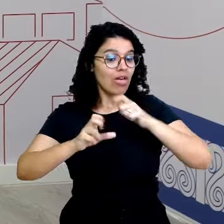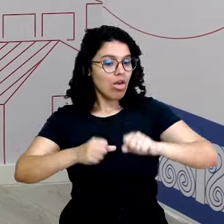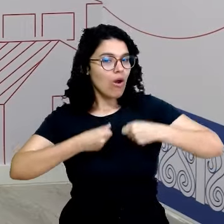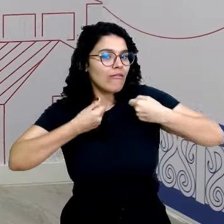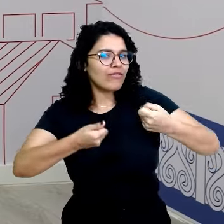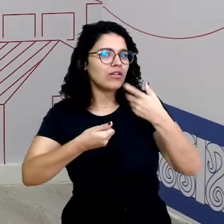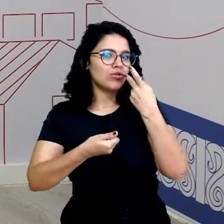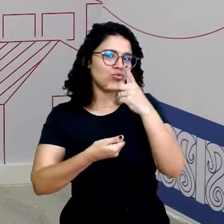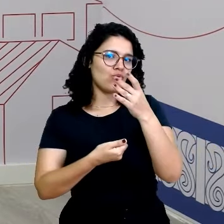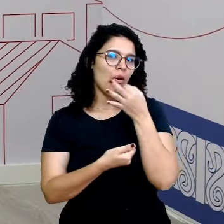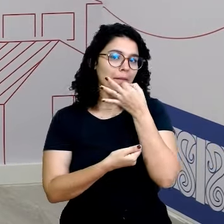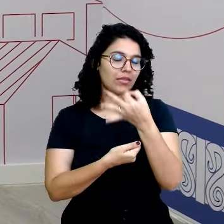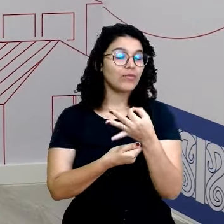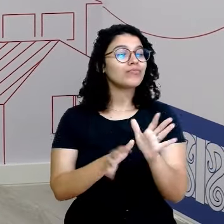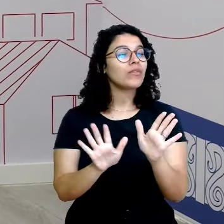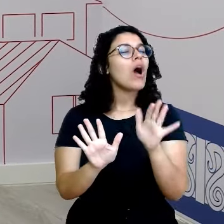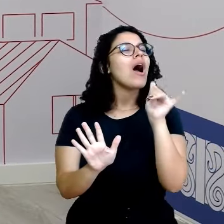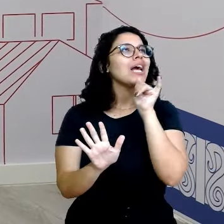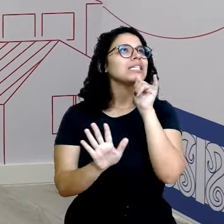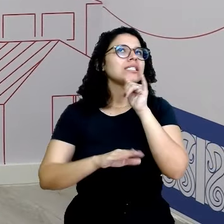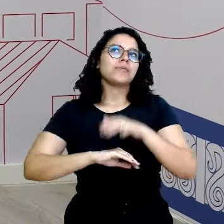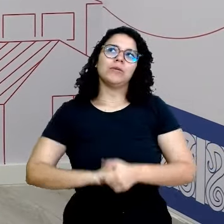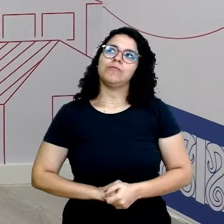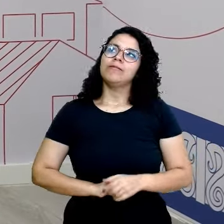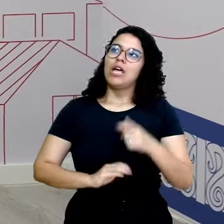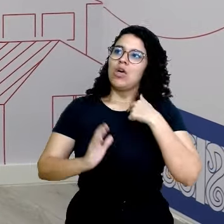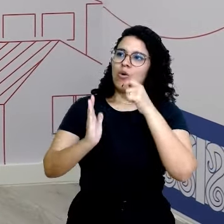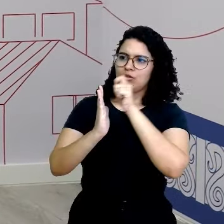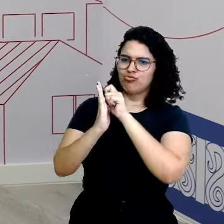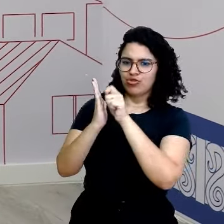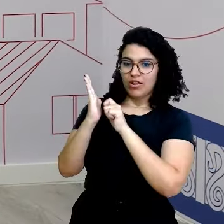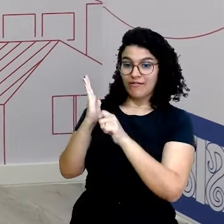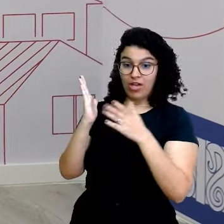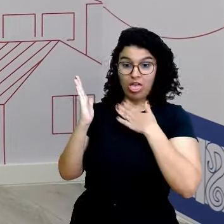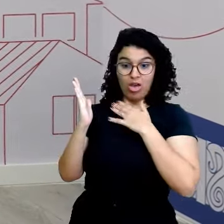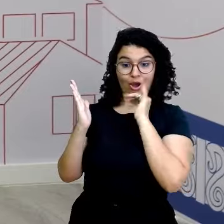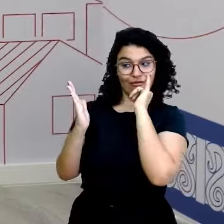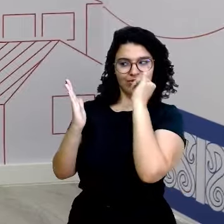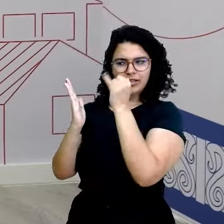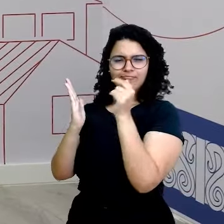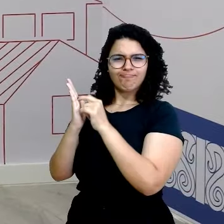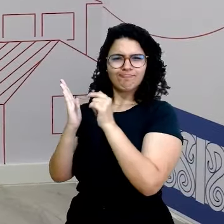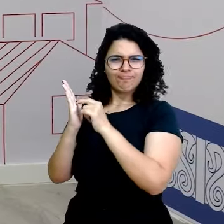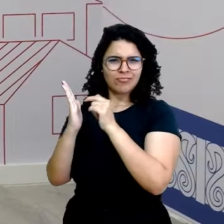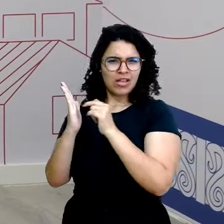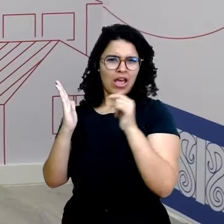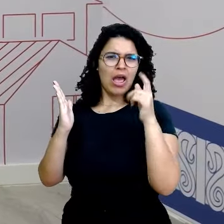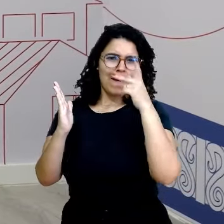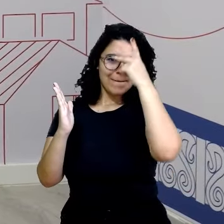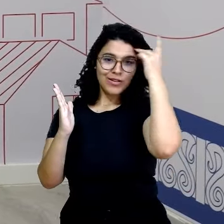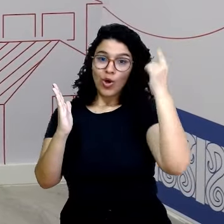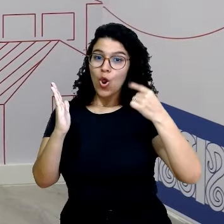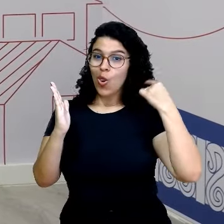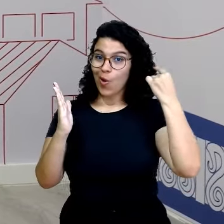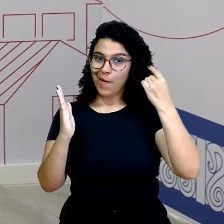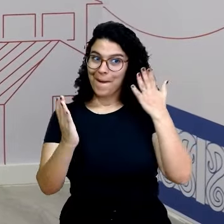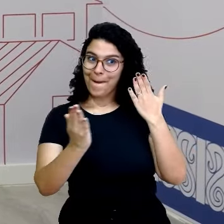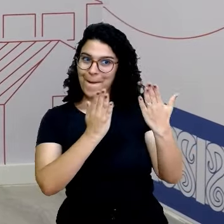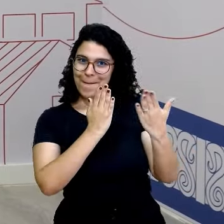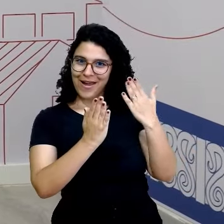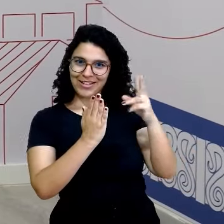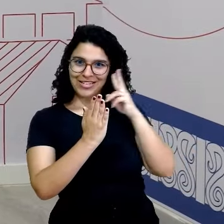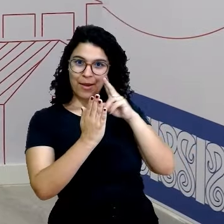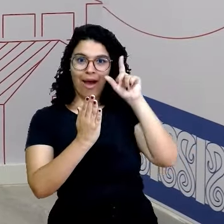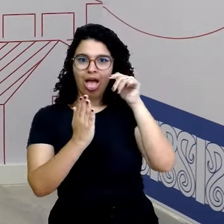exemplo, se eu afirmei que o louco entre eles foi a personagem que mandou o companheiro embora,